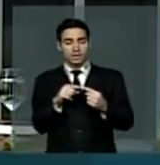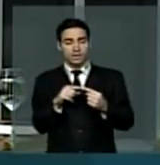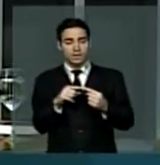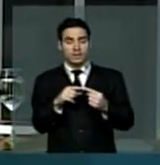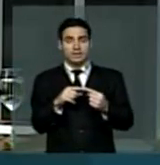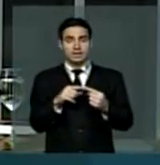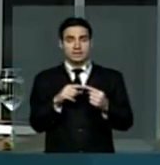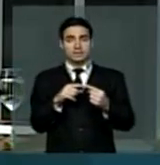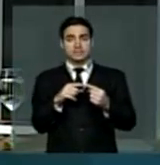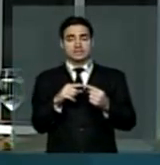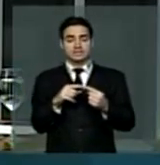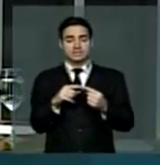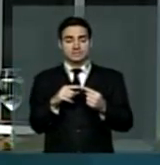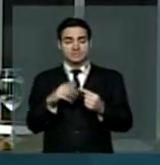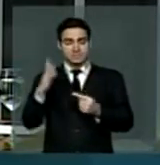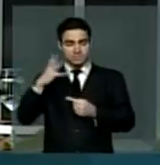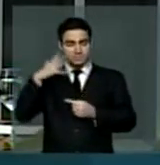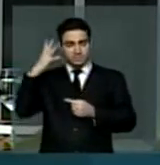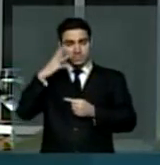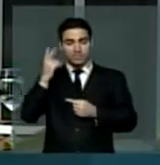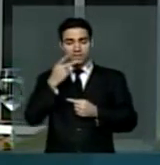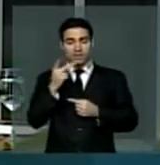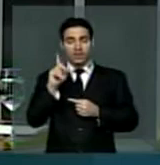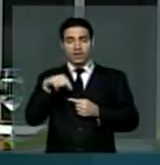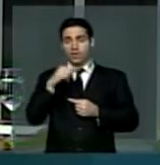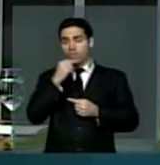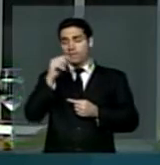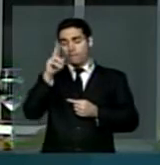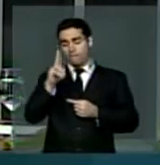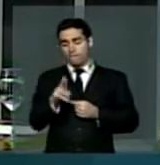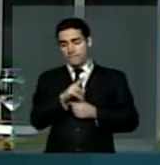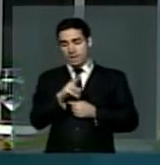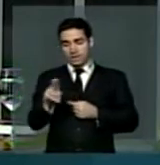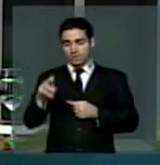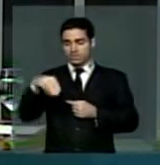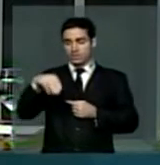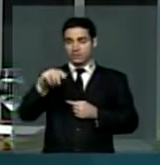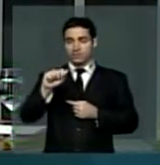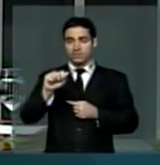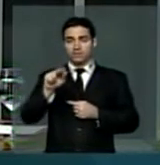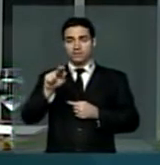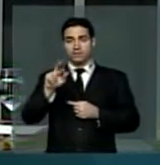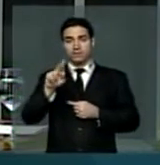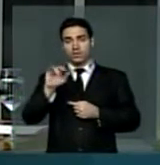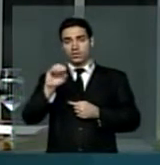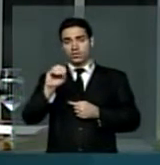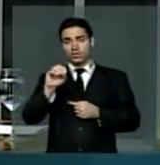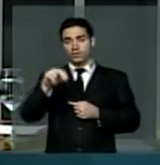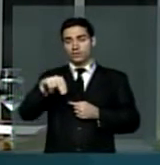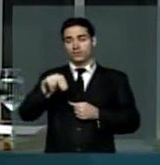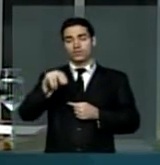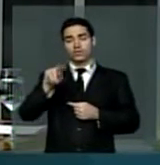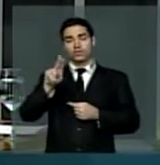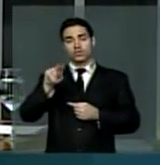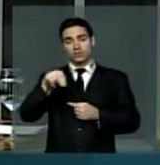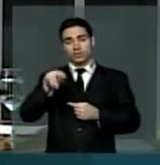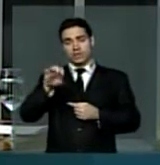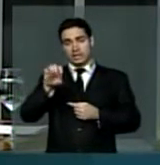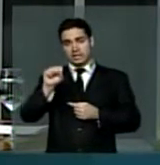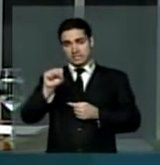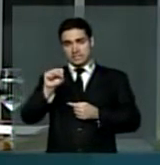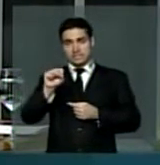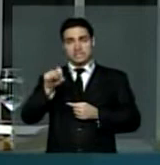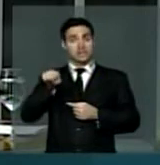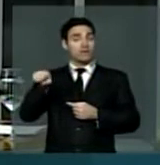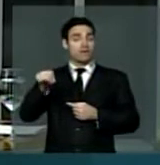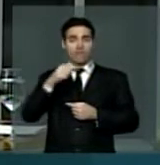pronunciamento que fiz, que é do Padre Mauro Nunes, o que ele